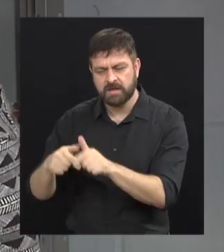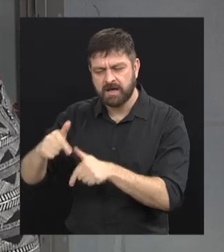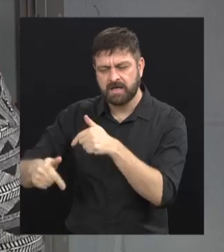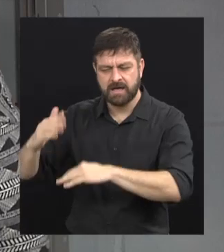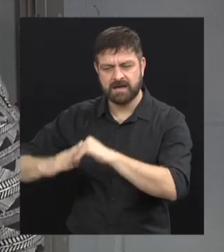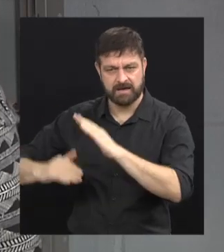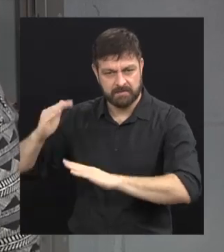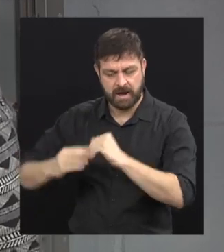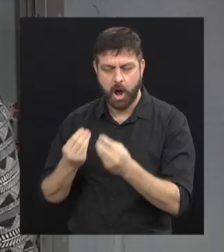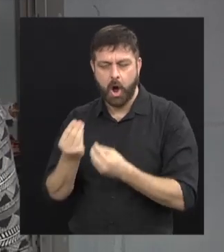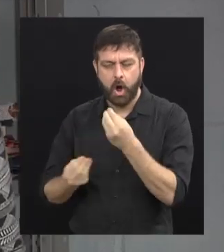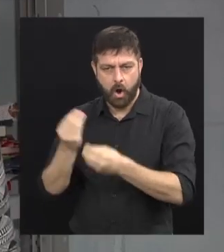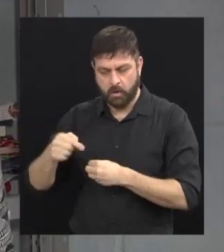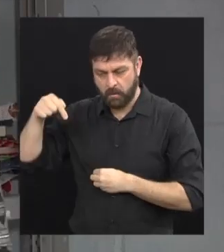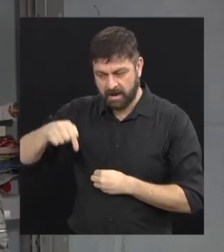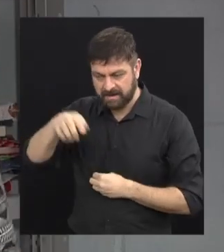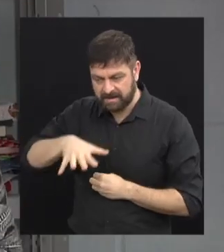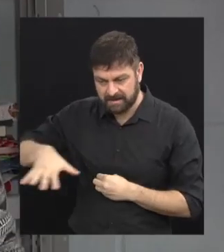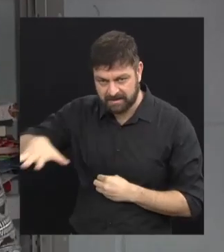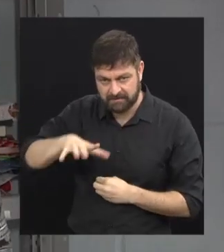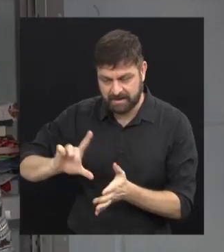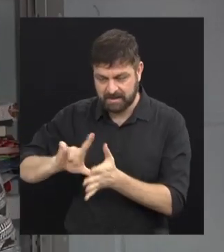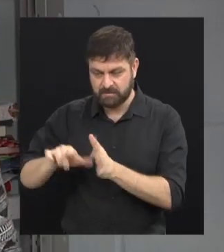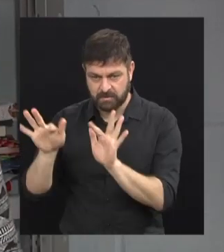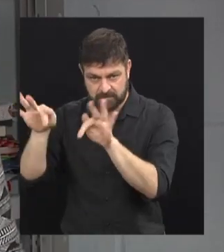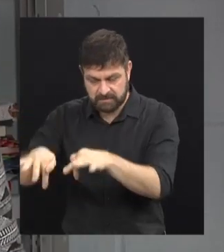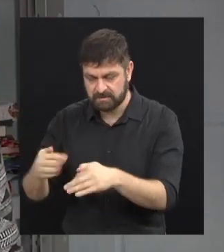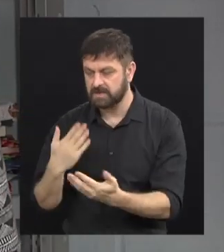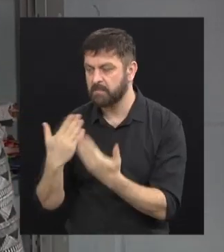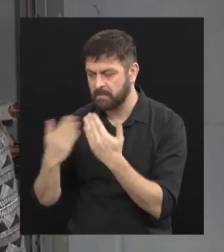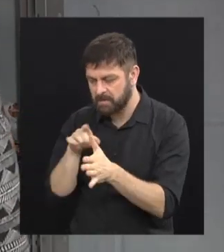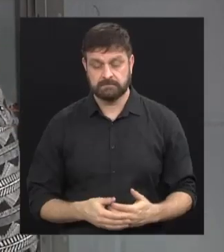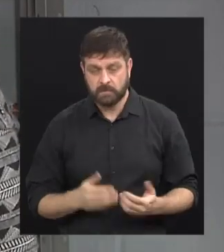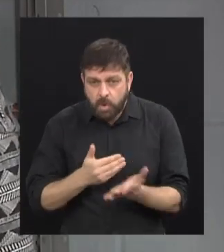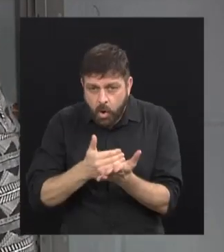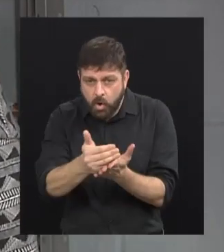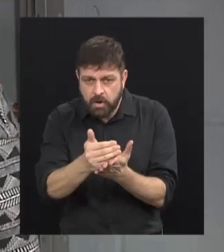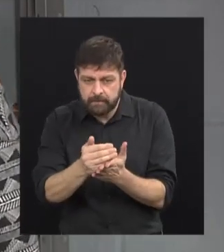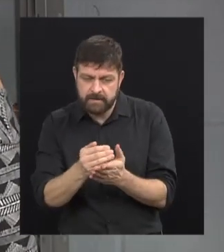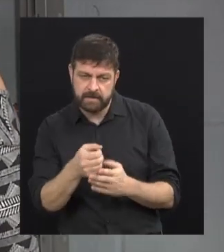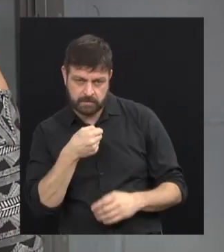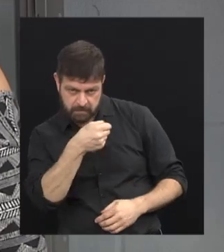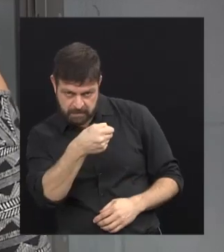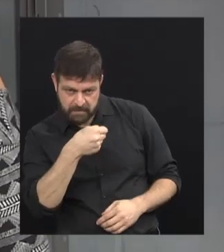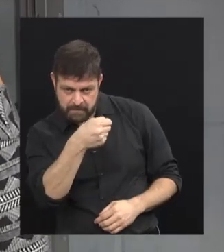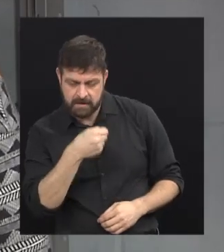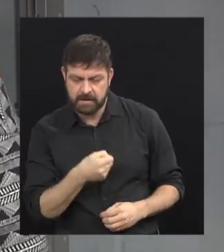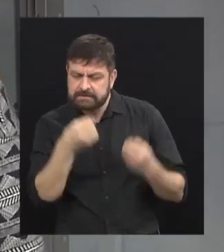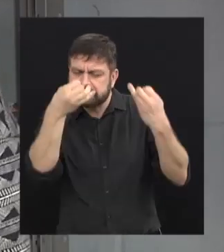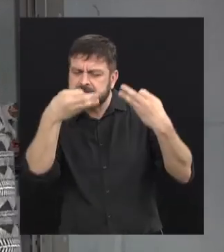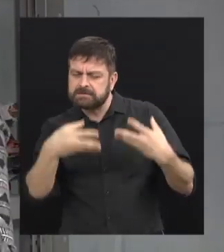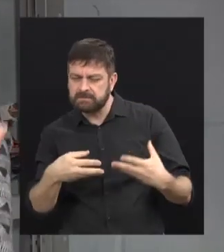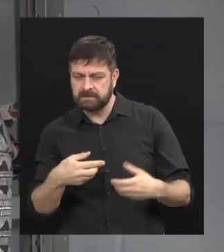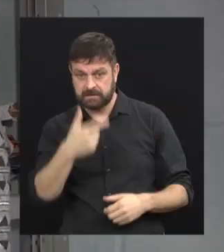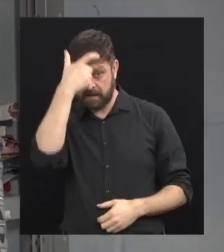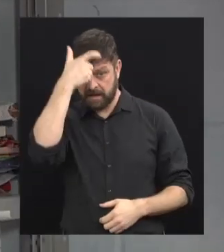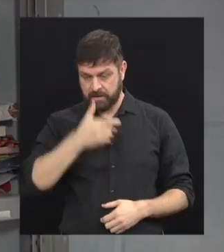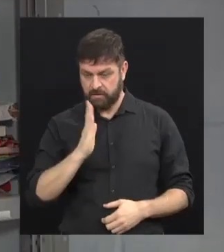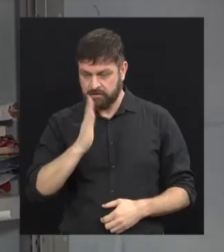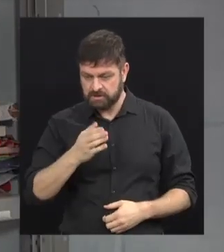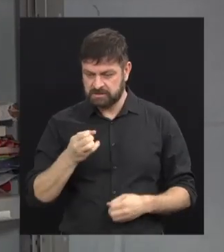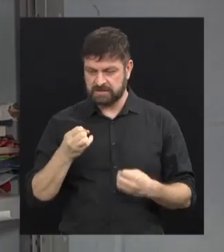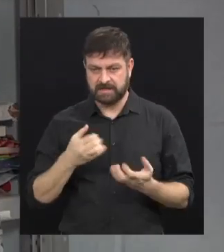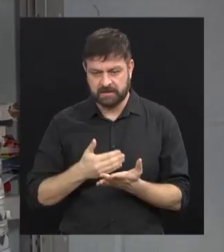atuação dela aqui dentro desse espaço e no fim do bloco a gente bate um papo com ela também. Eu começo, Kátia, com você. Conta pra gente. Eu abri